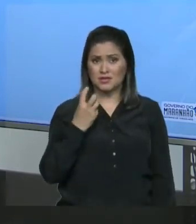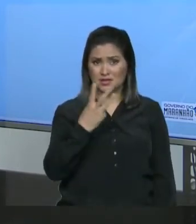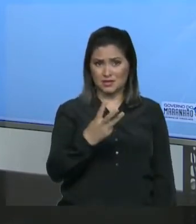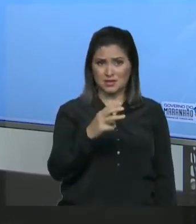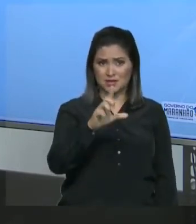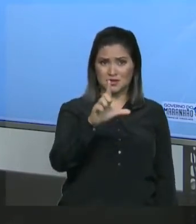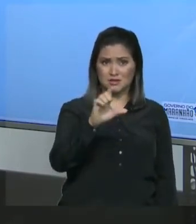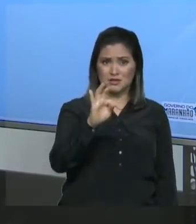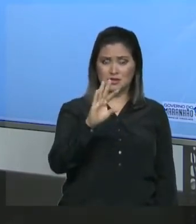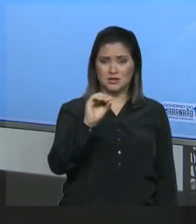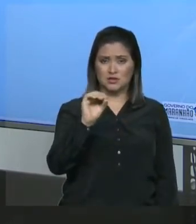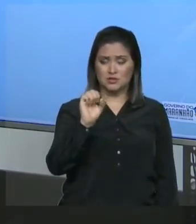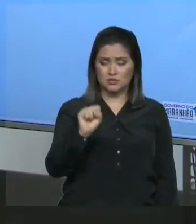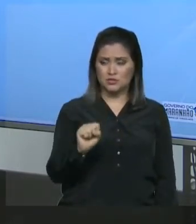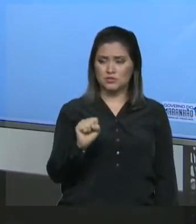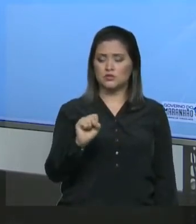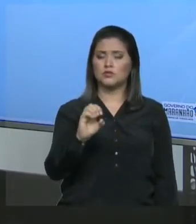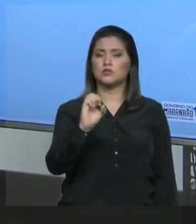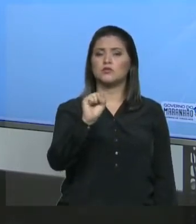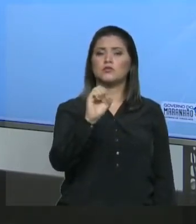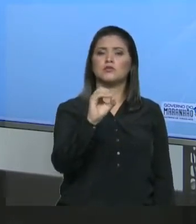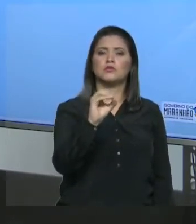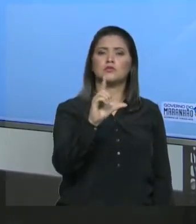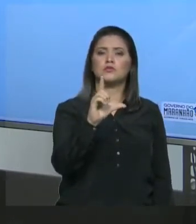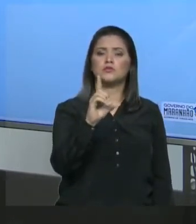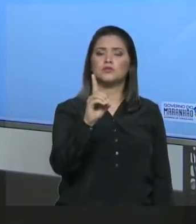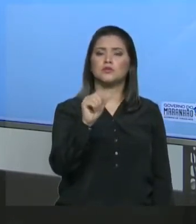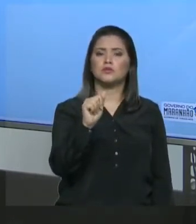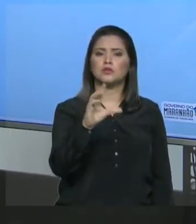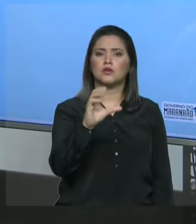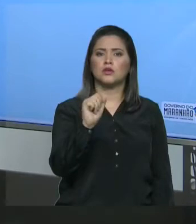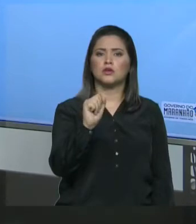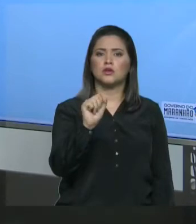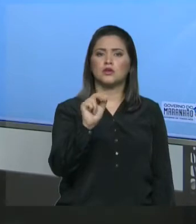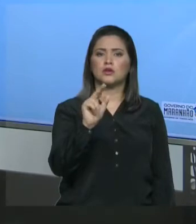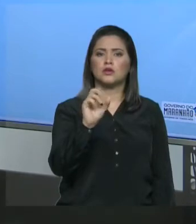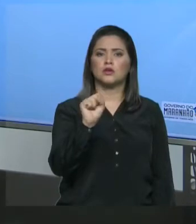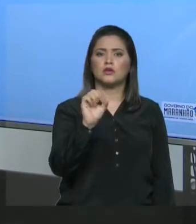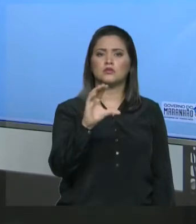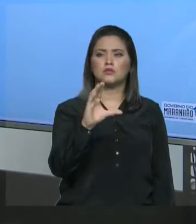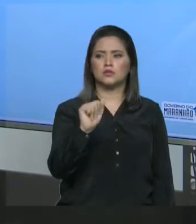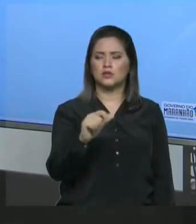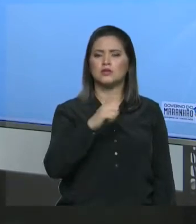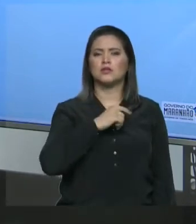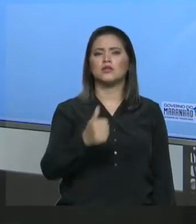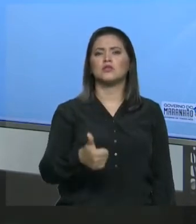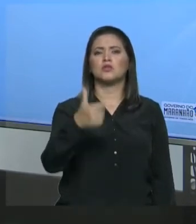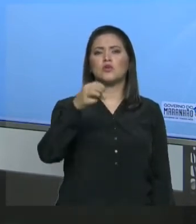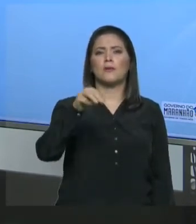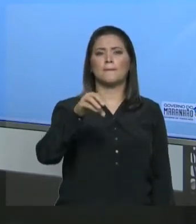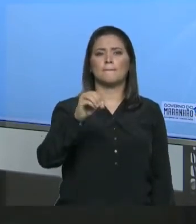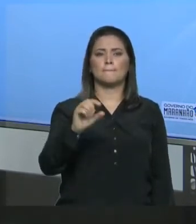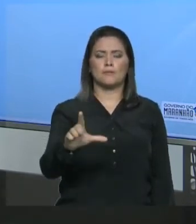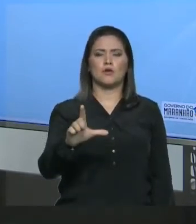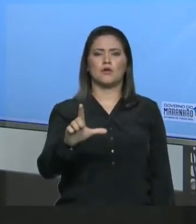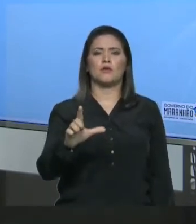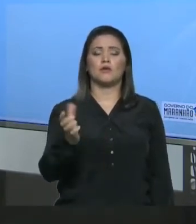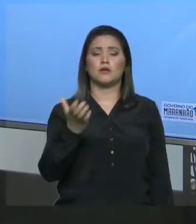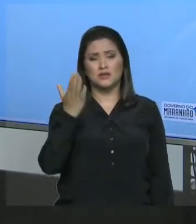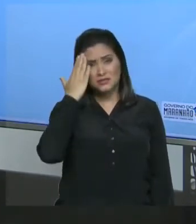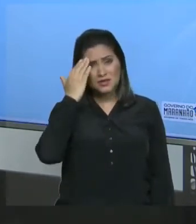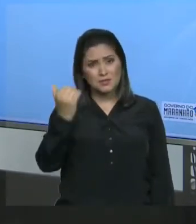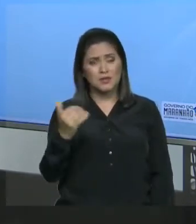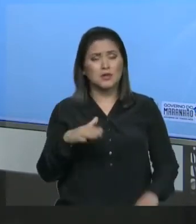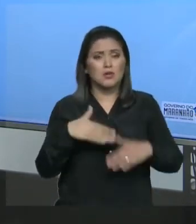existem dissolvidos 12 mols dessa base. Ele quer saber qual é a molaridade da solução. Vamos pegar os